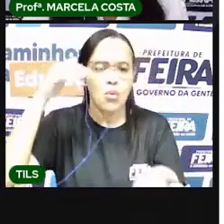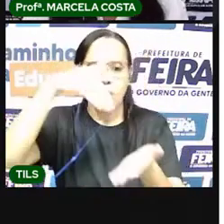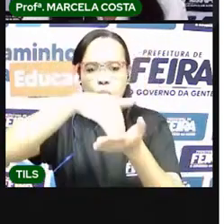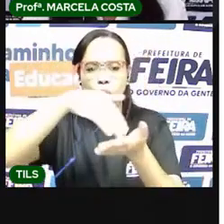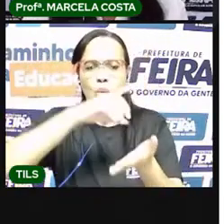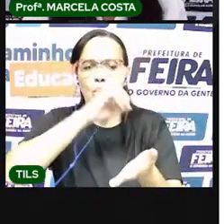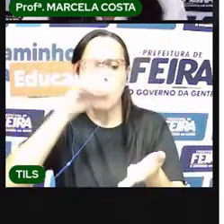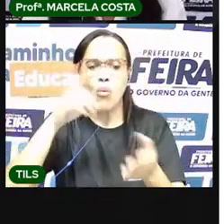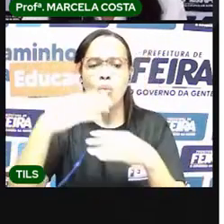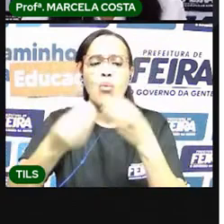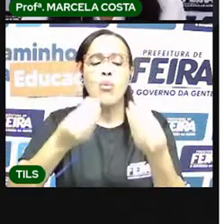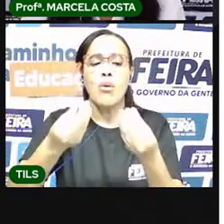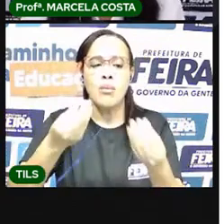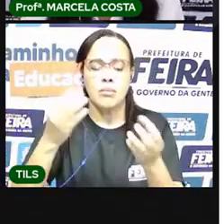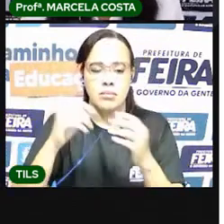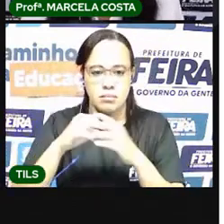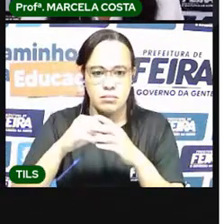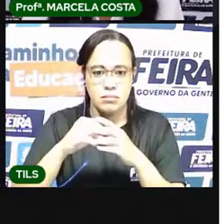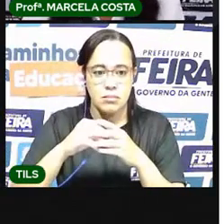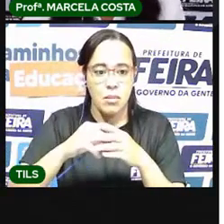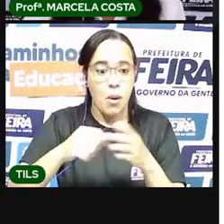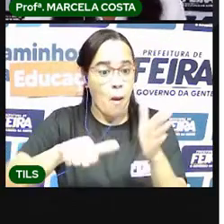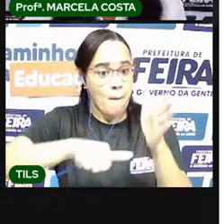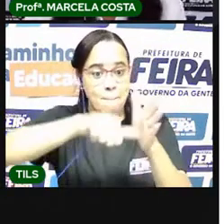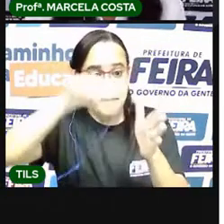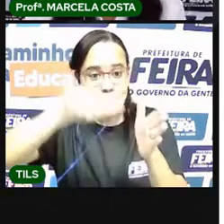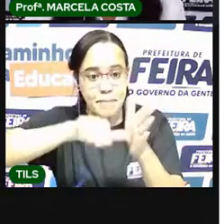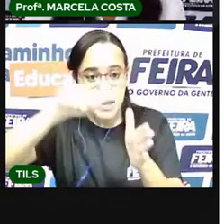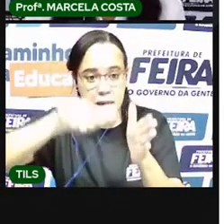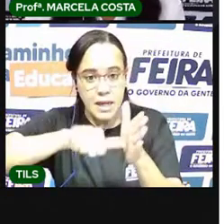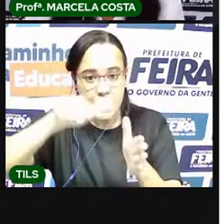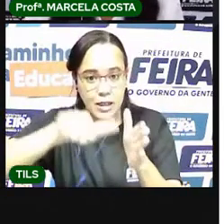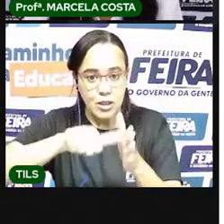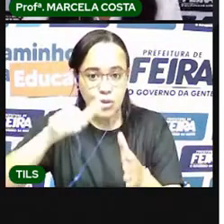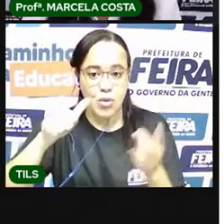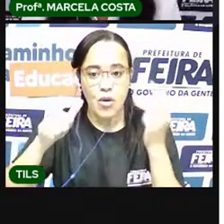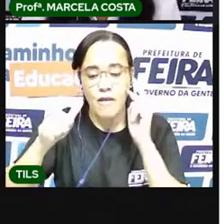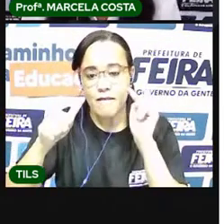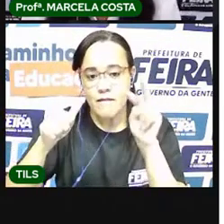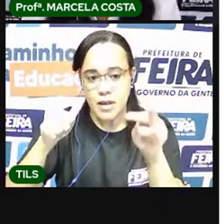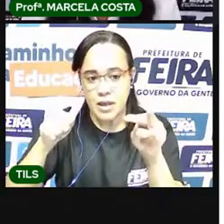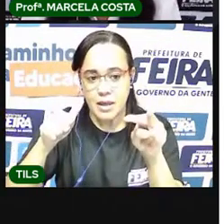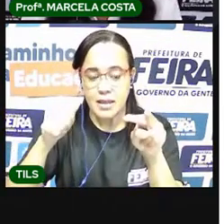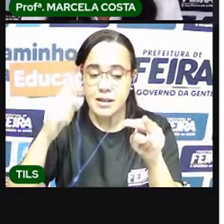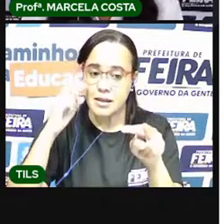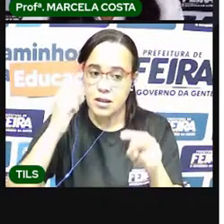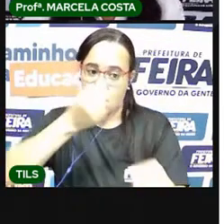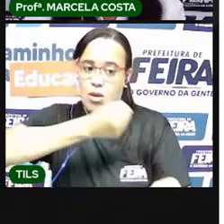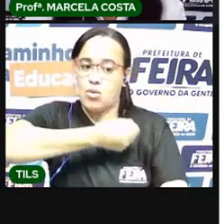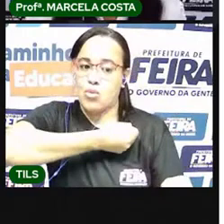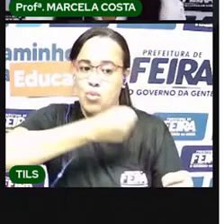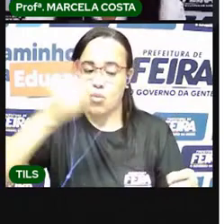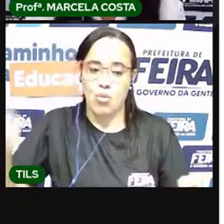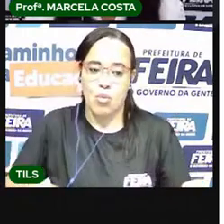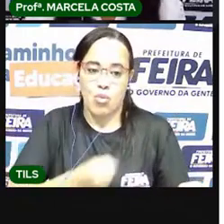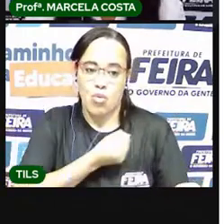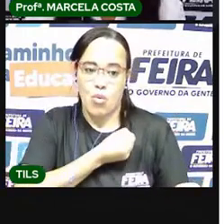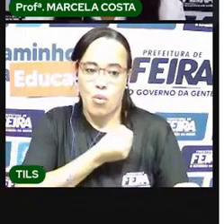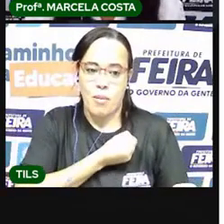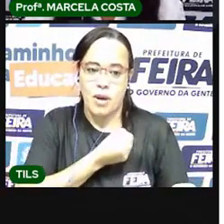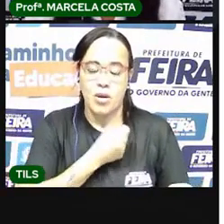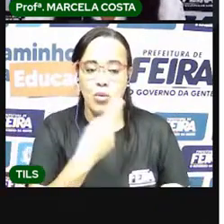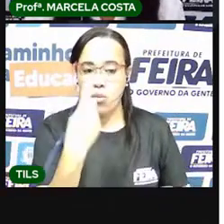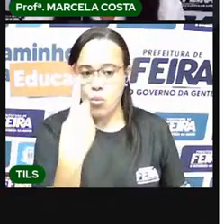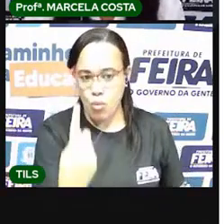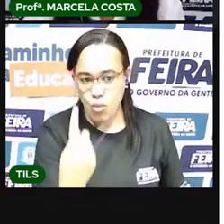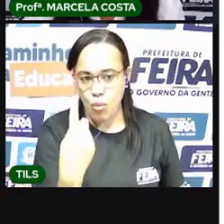O primeiro dia do mês de abril de 2021 Tá sendo representado aqui pelo número 1 Observem que esse dia